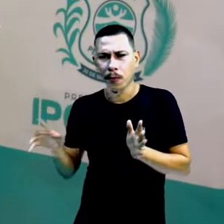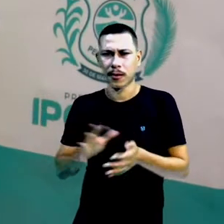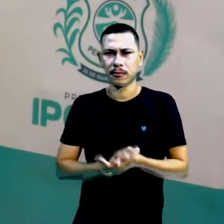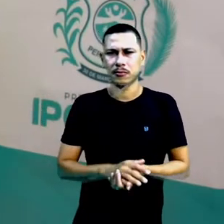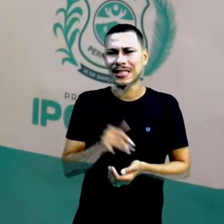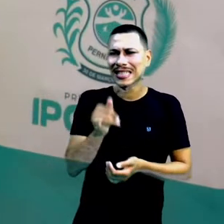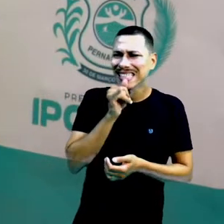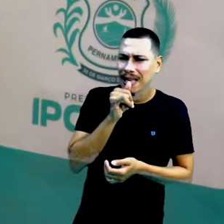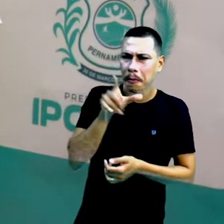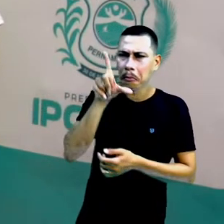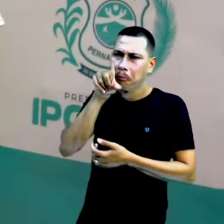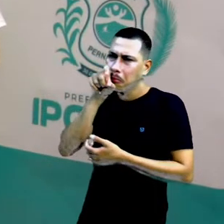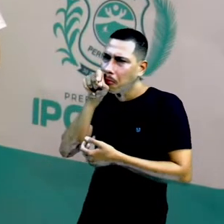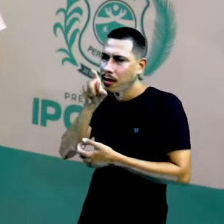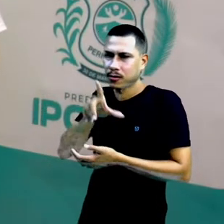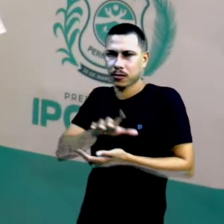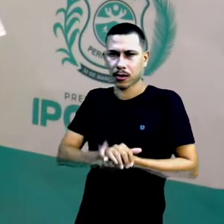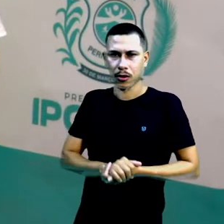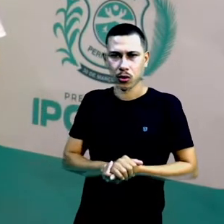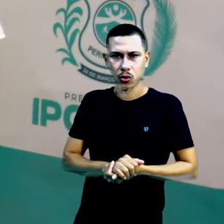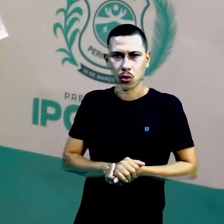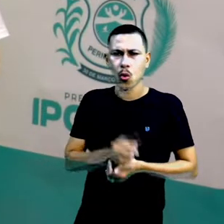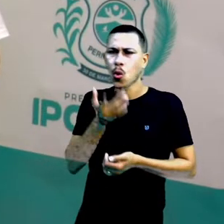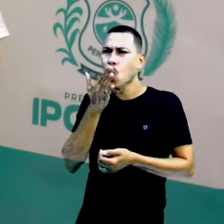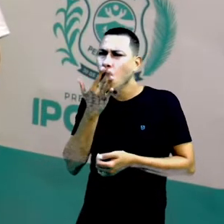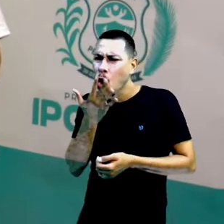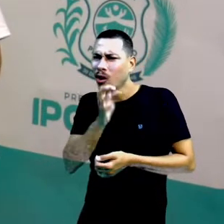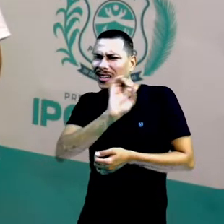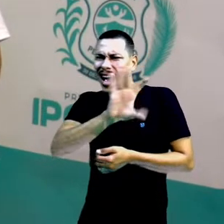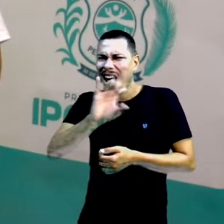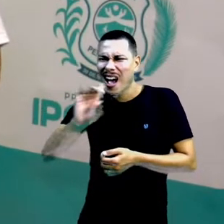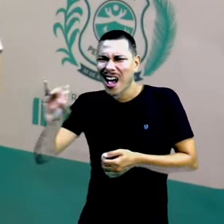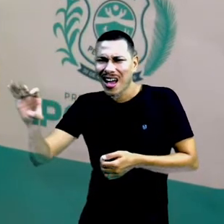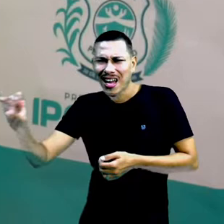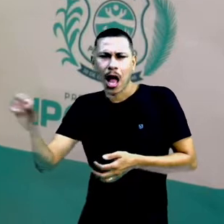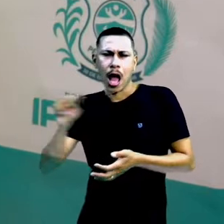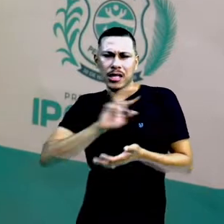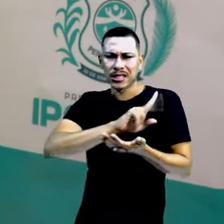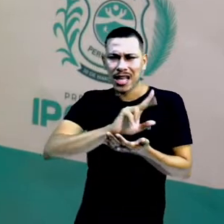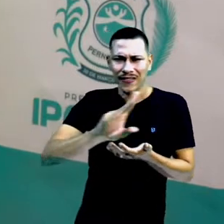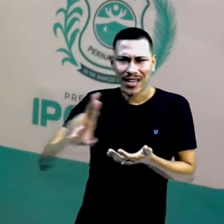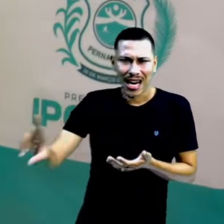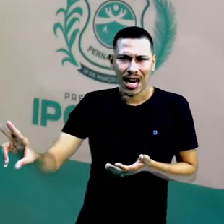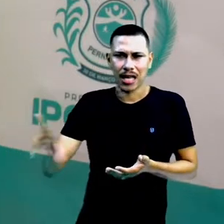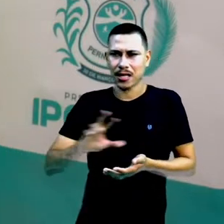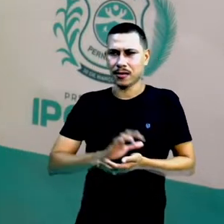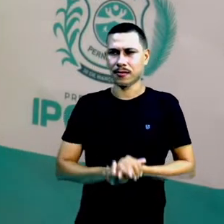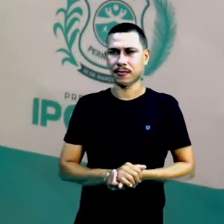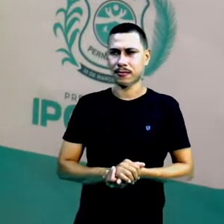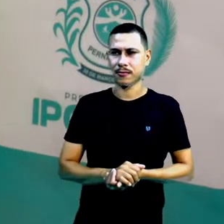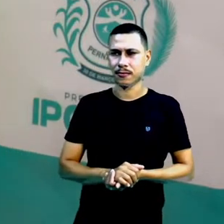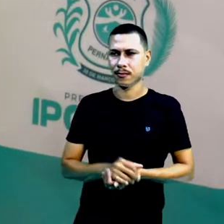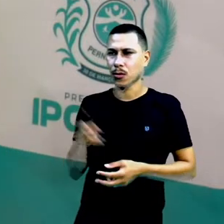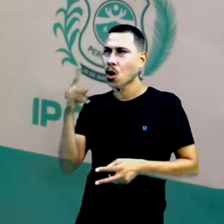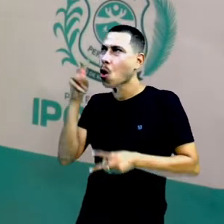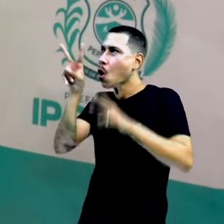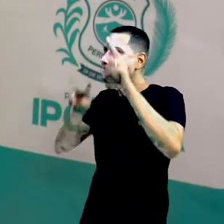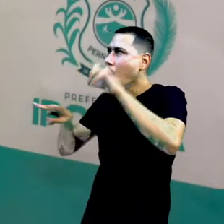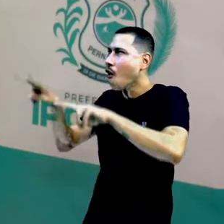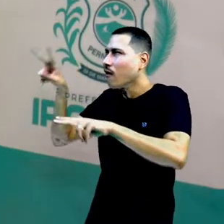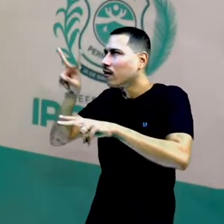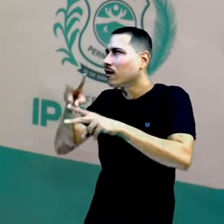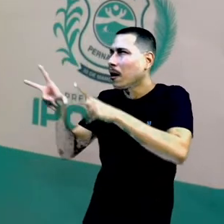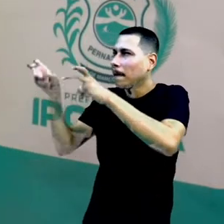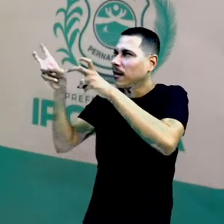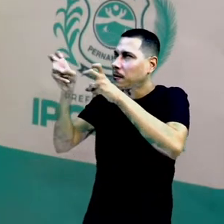passarinhos mesmo, cada cor linda de passarinho. Então, nós estamos vendo aqui, muitos e uns